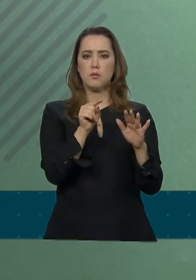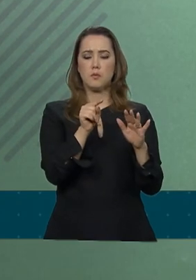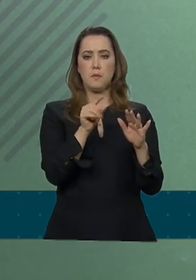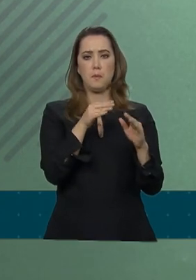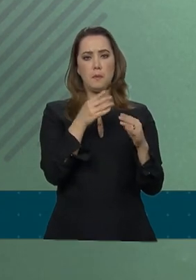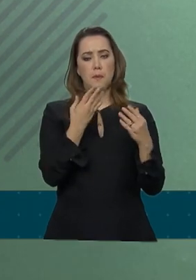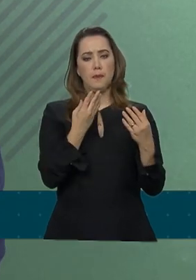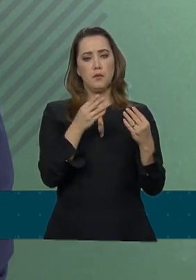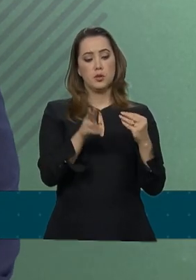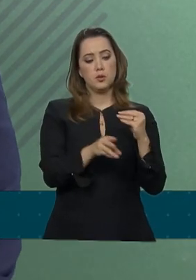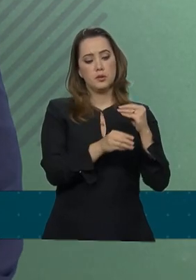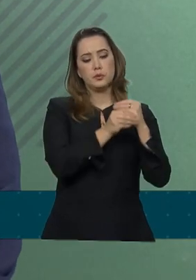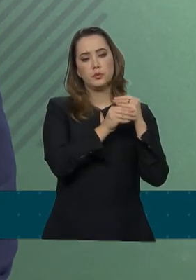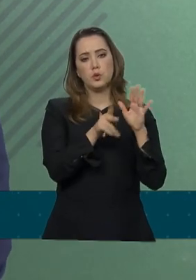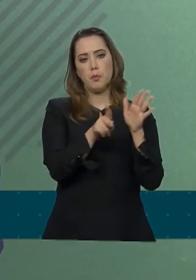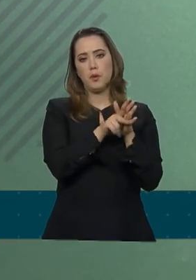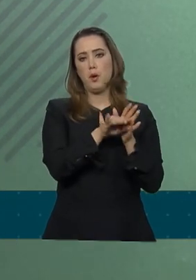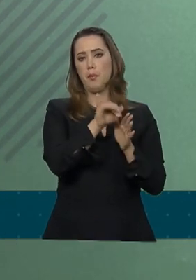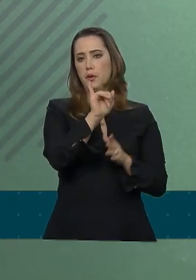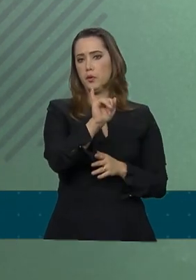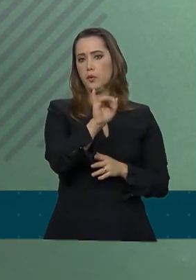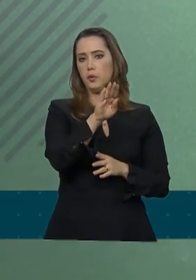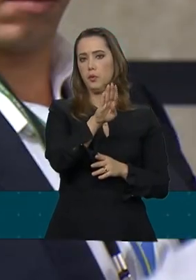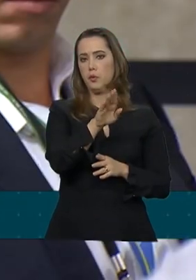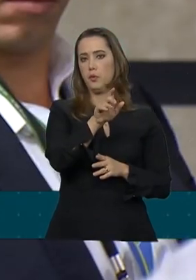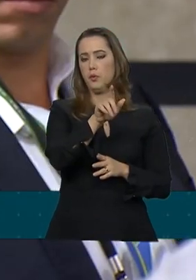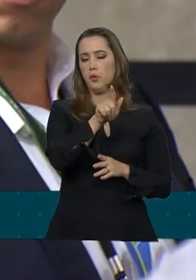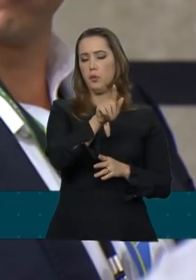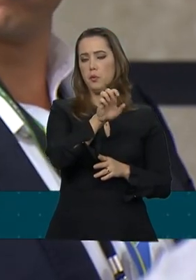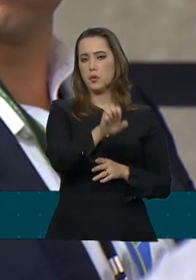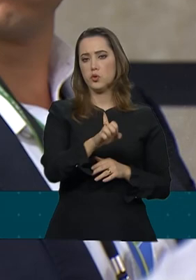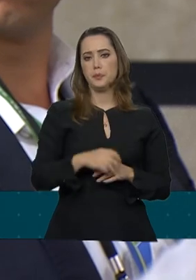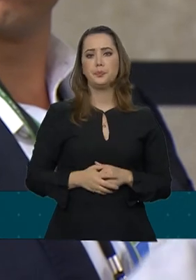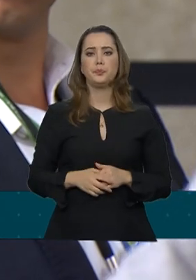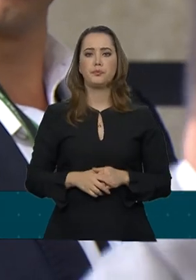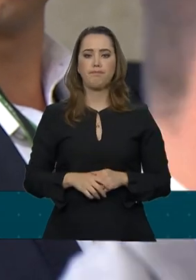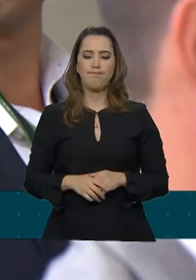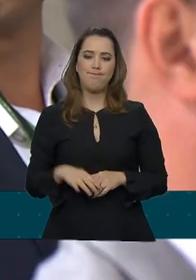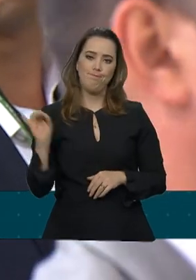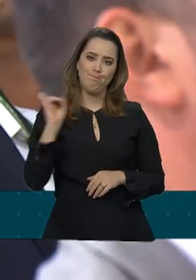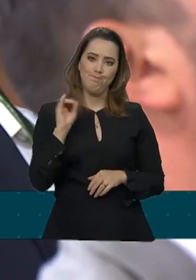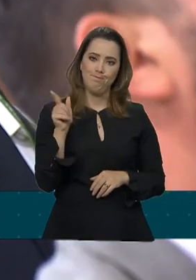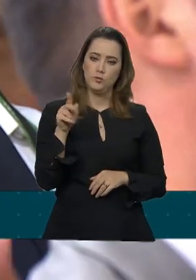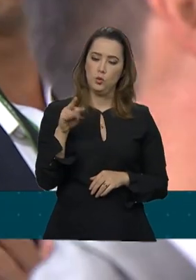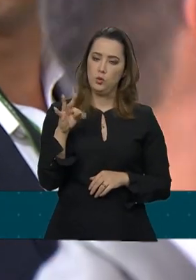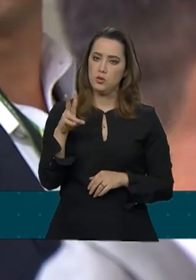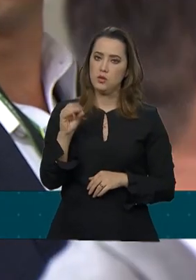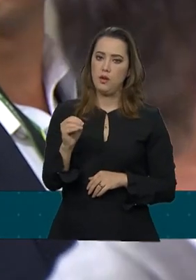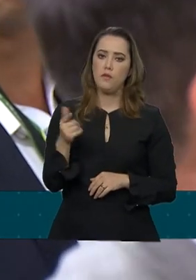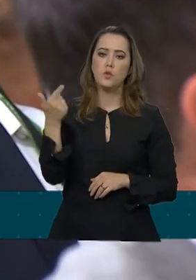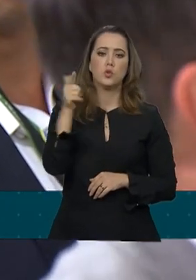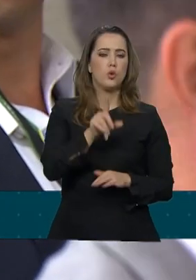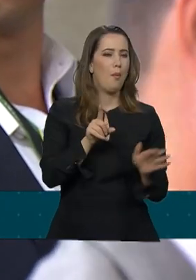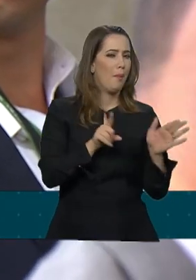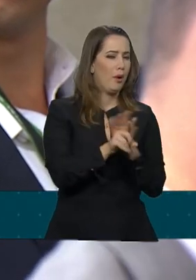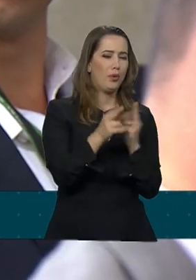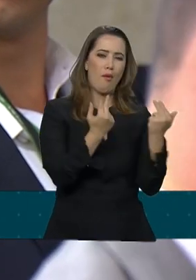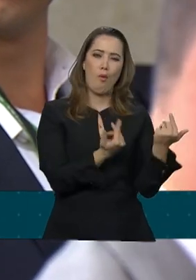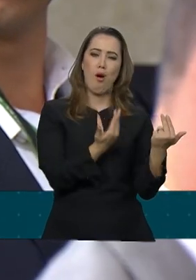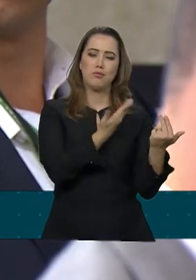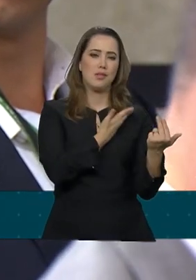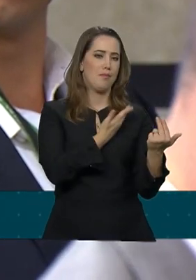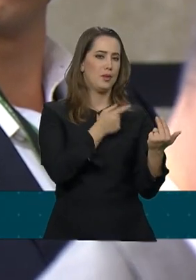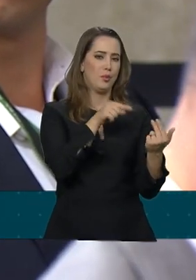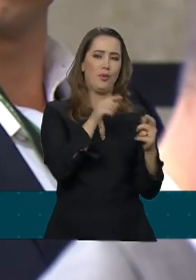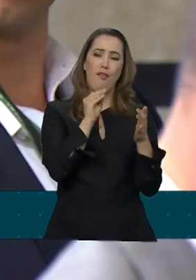a ser desenvolvido pelo próprio IBGE. Porta-voz Gustavo Oribe, da Folha de São Paulo. Tudo bem? Tudo bom, Gustavo. Eu vou insistir um pouco na pergunta dos colegas, porque não